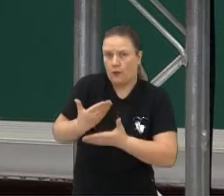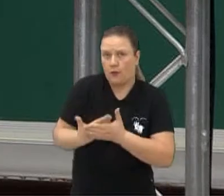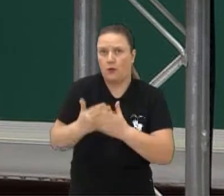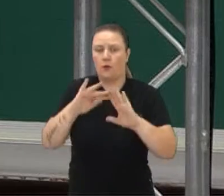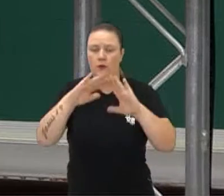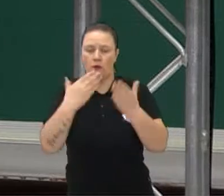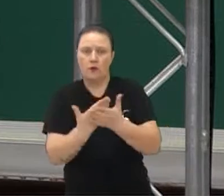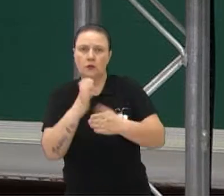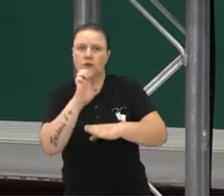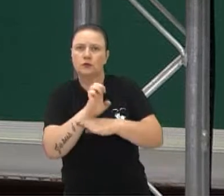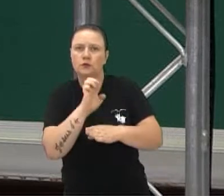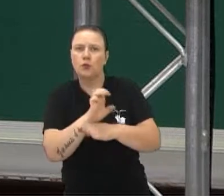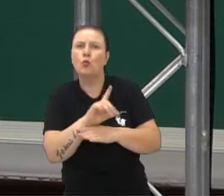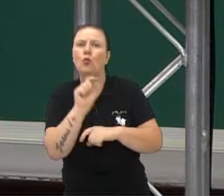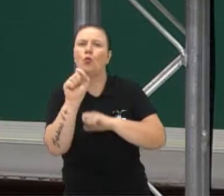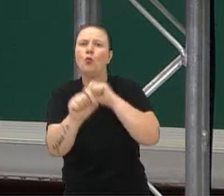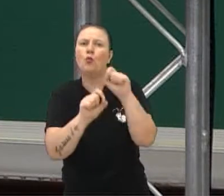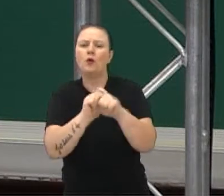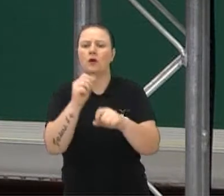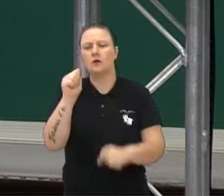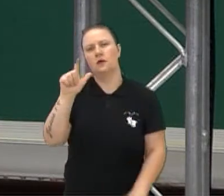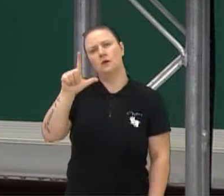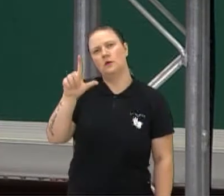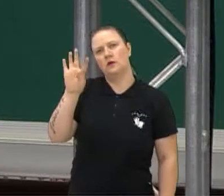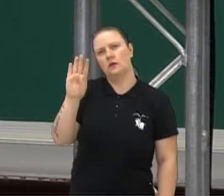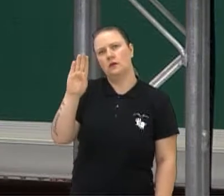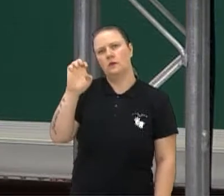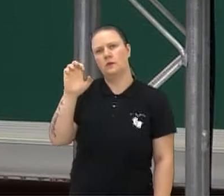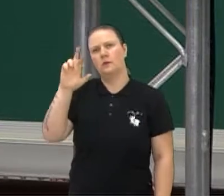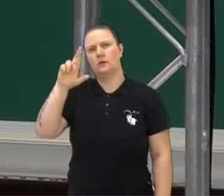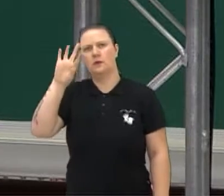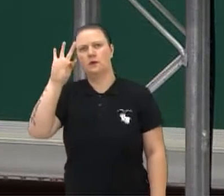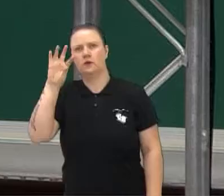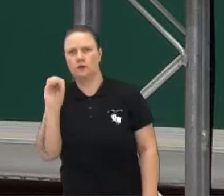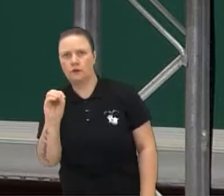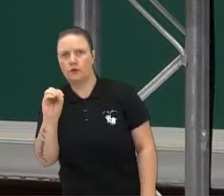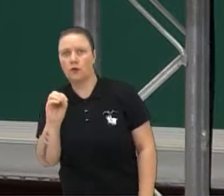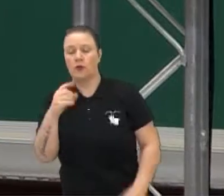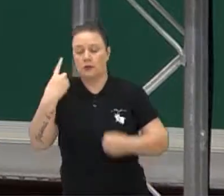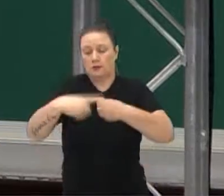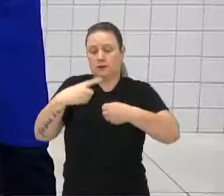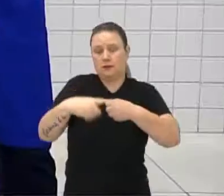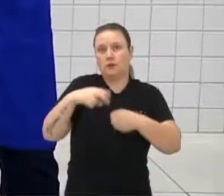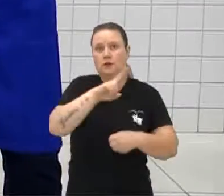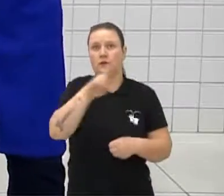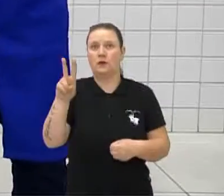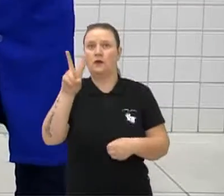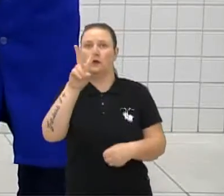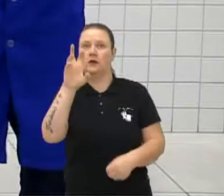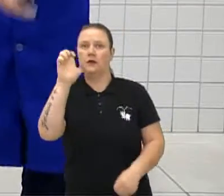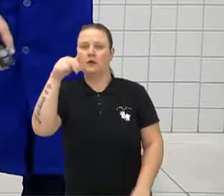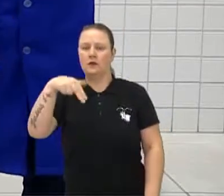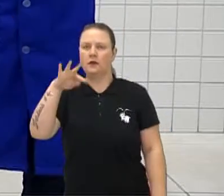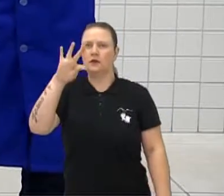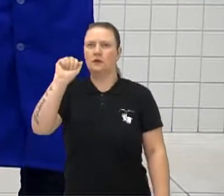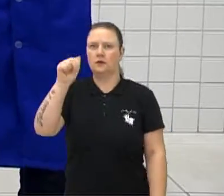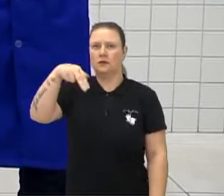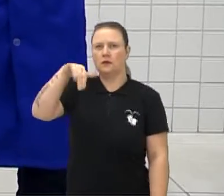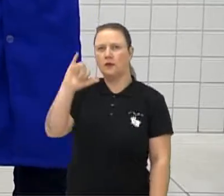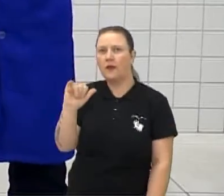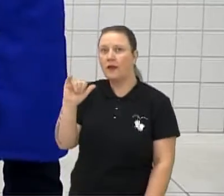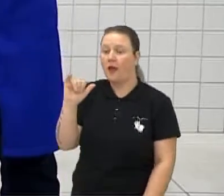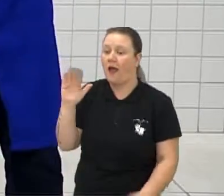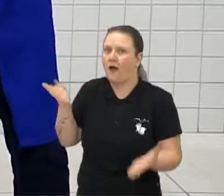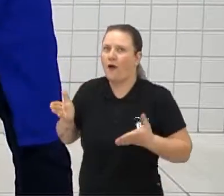estadual Alberto da Silva, Paraná. Moro em Ventania. Acabou, então, o nosso